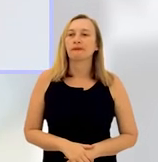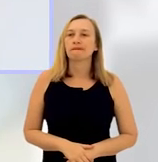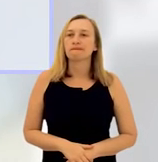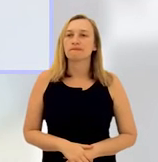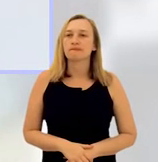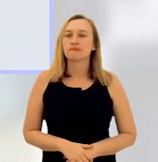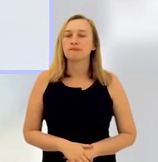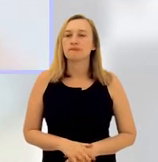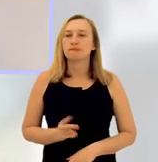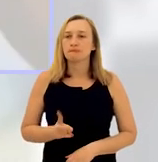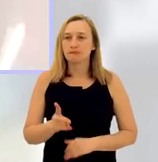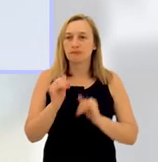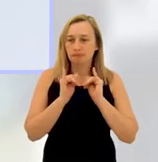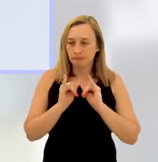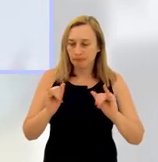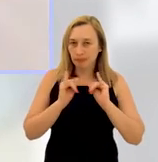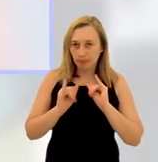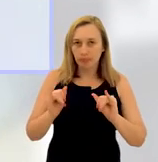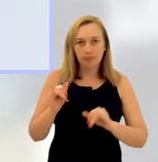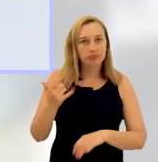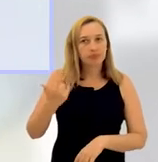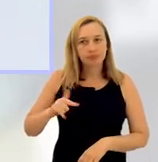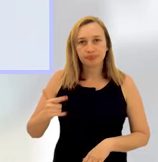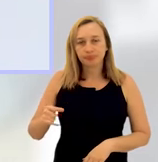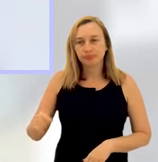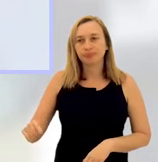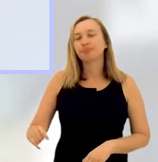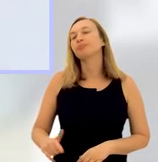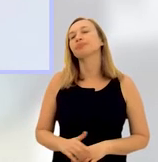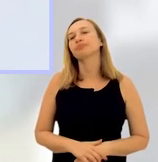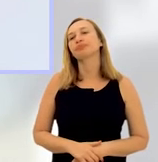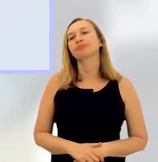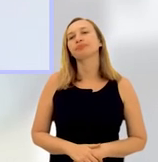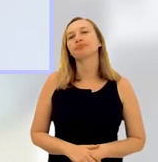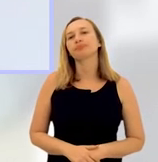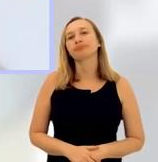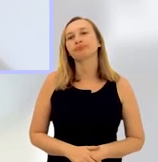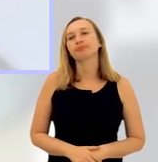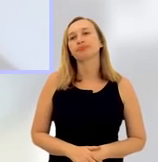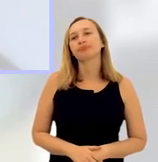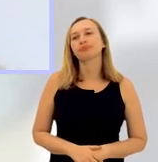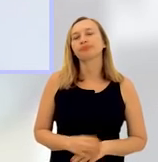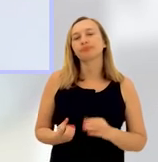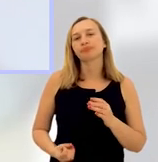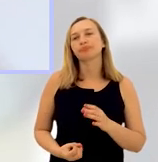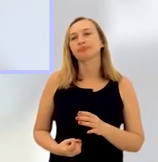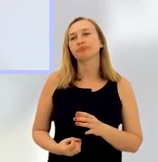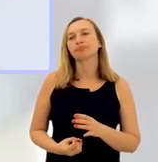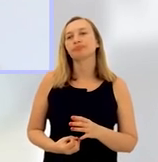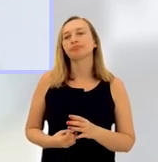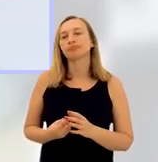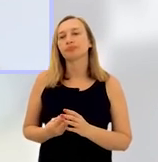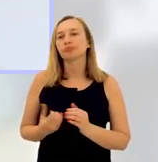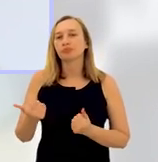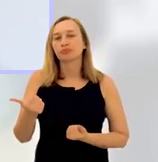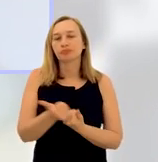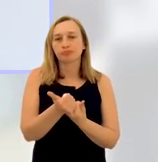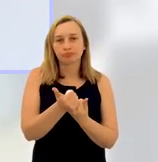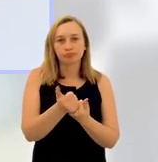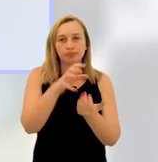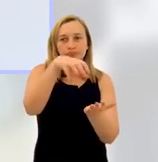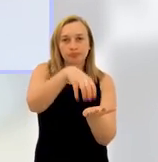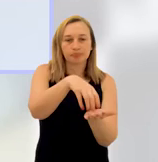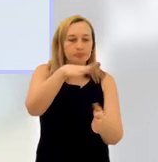reposta, eles várias vezes me repostam, eu também, para que isso crie uma